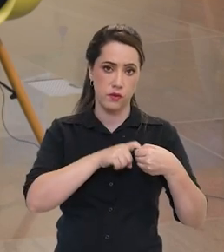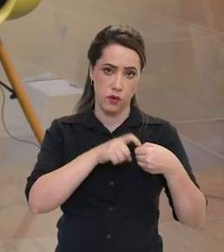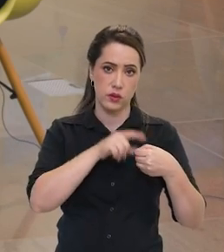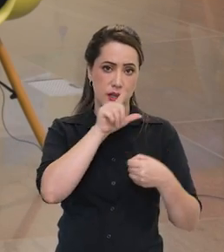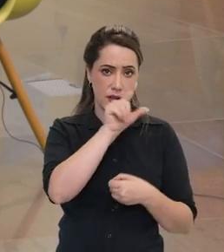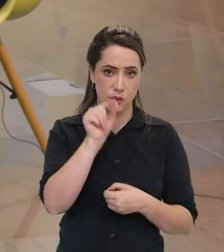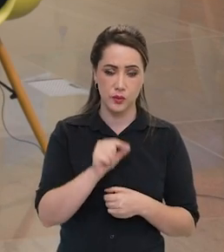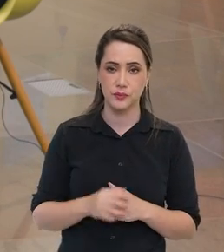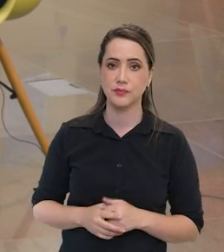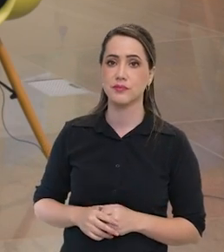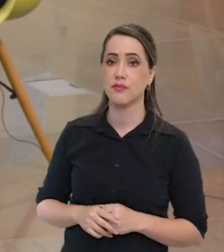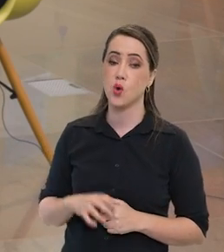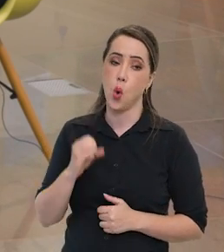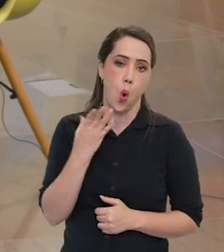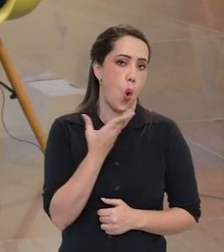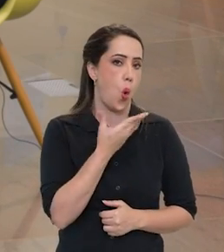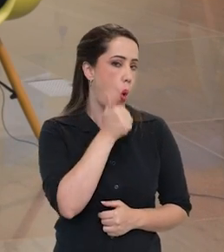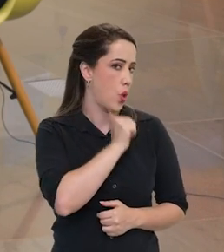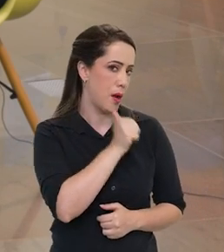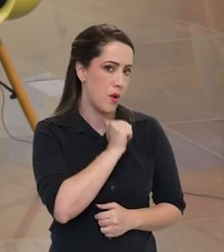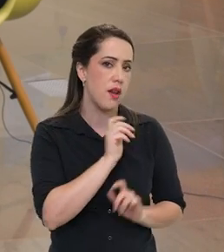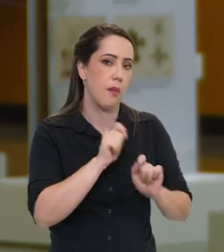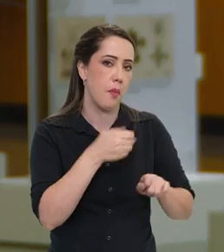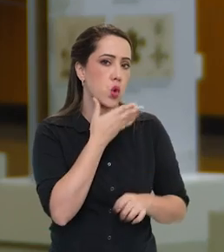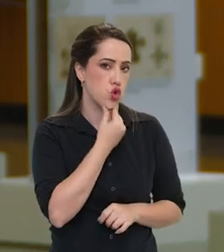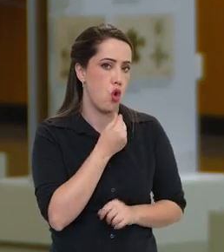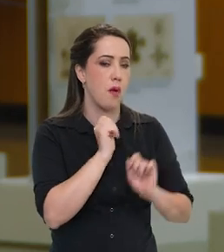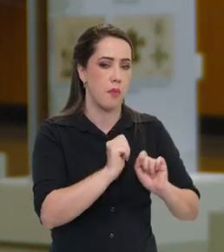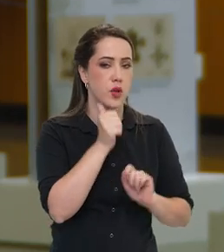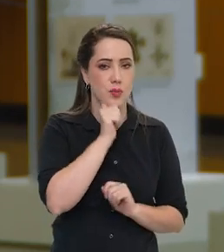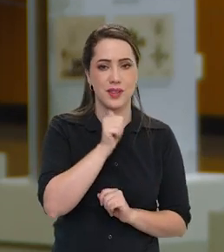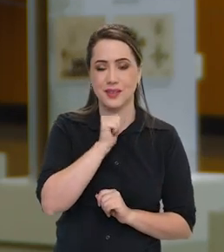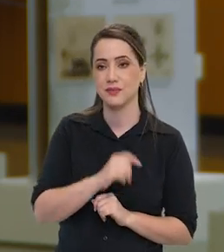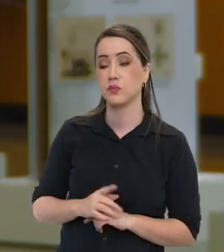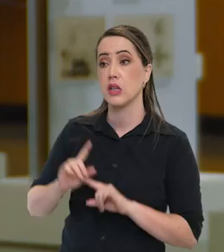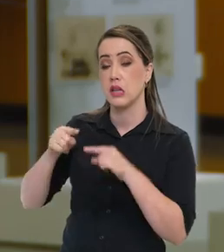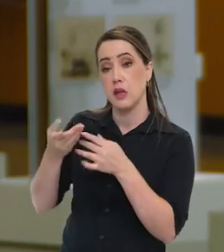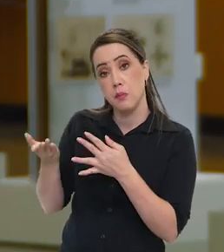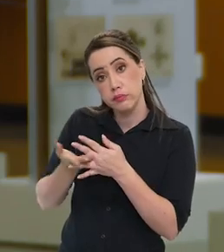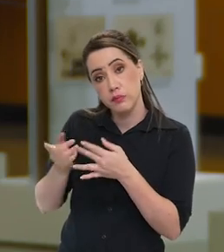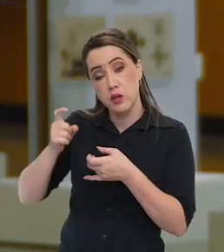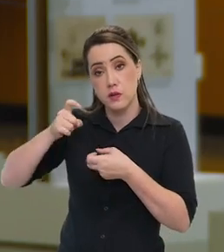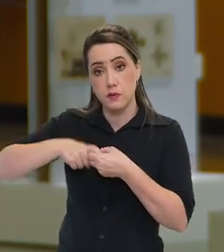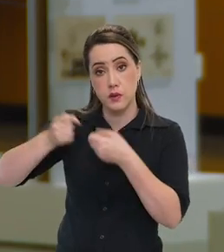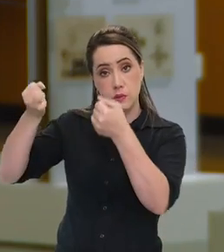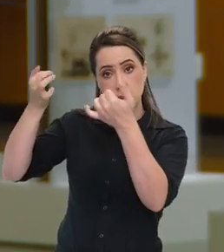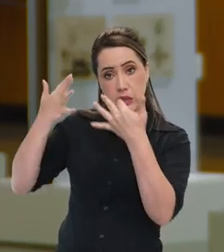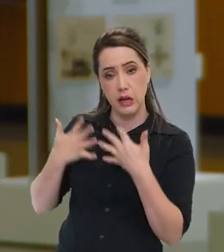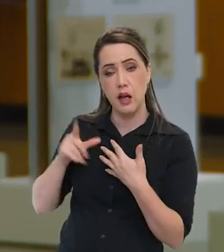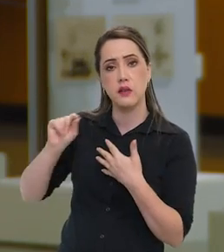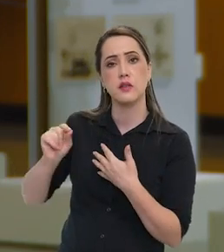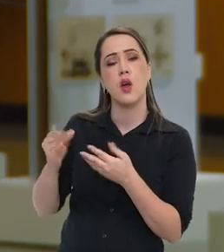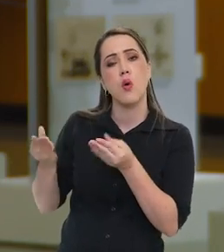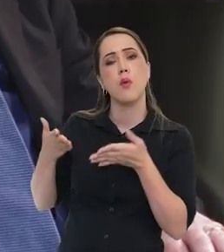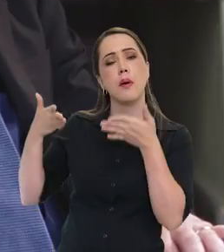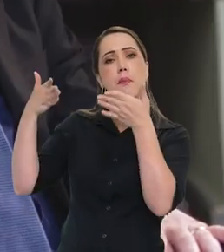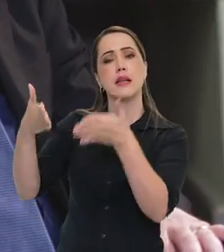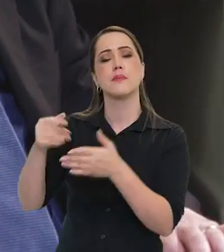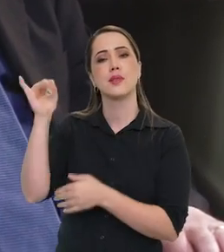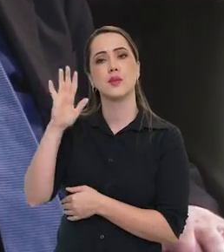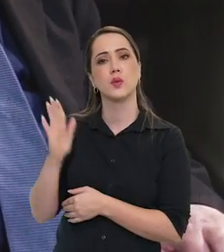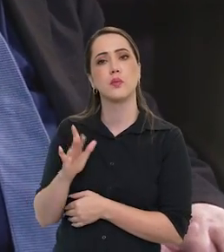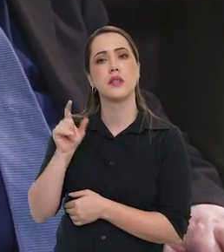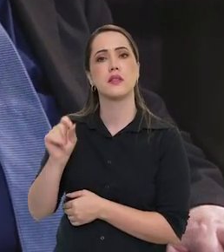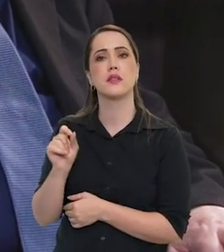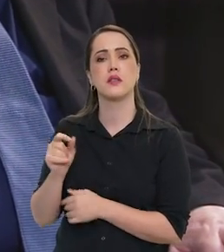muito assunto. Então, o senhor vai me contar no próximo bloco. por favor. Ah, da mulher também, queremos. No próximo bloco, então, o senhor me conta um pouco mais sobre a